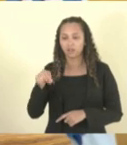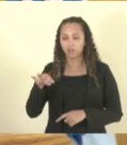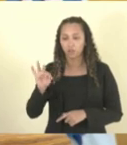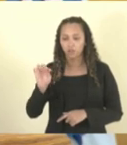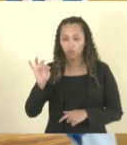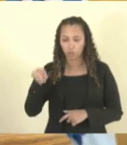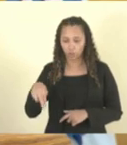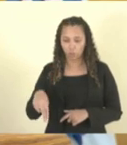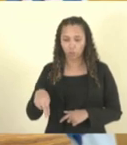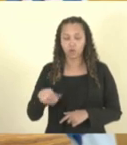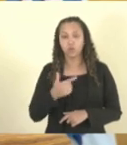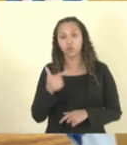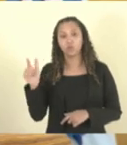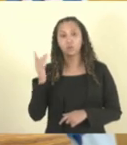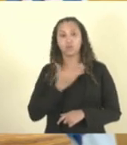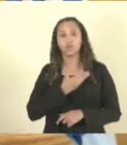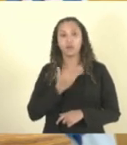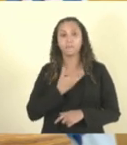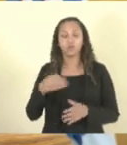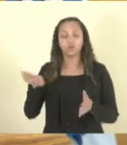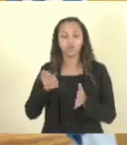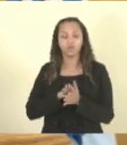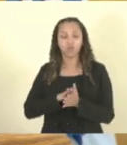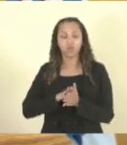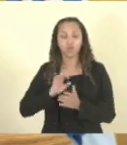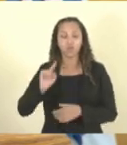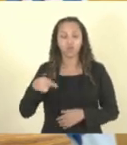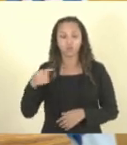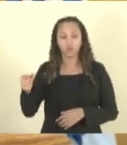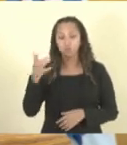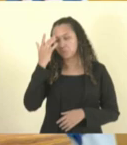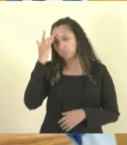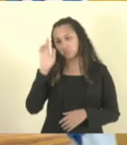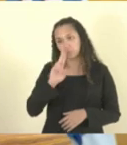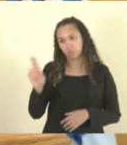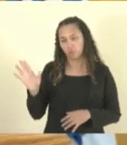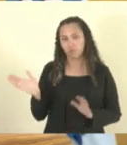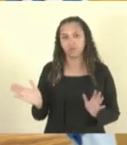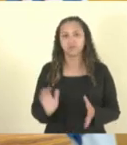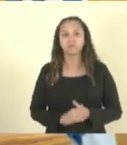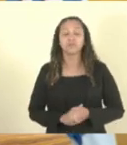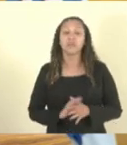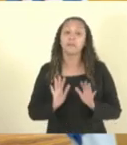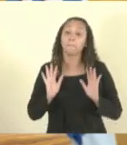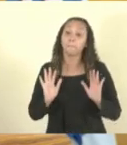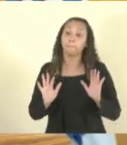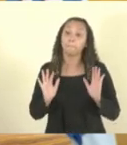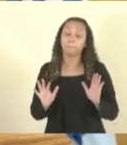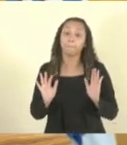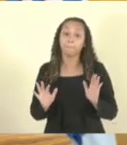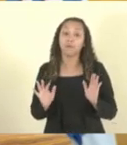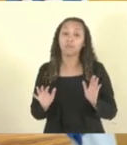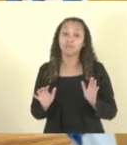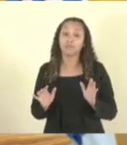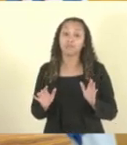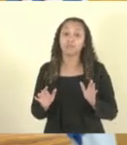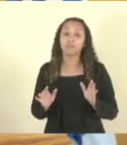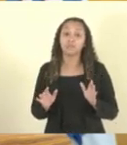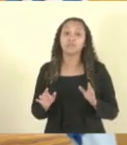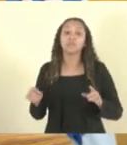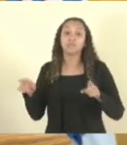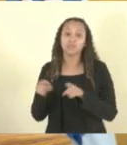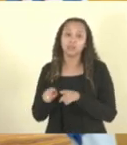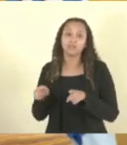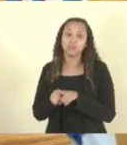e o outro amigo ali que chegou depois e eu não consegui captar o nome, mas tenha como também